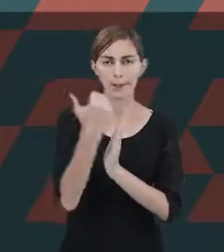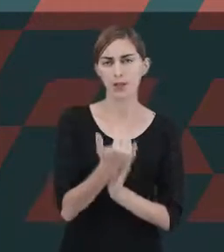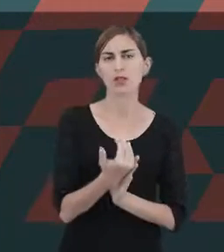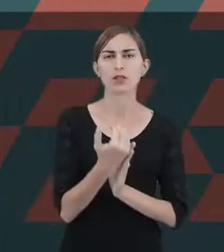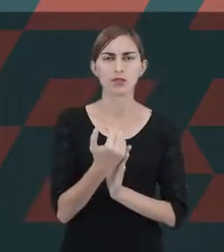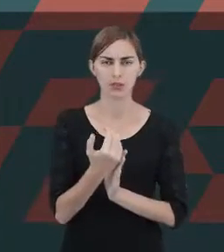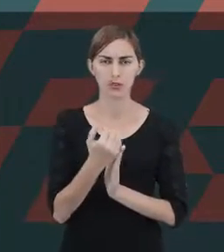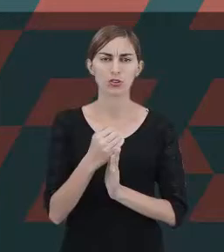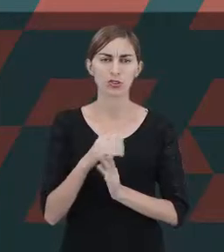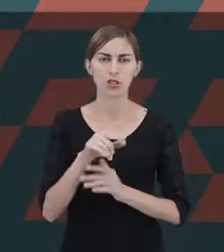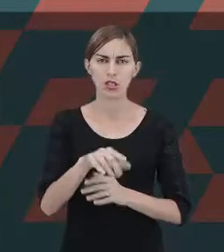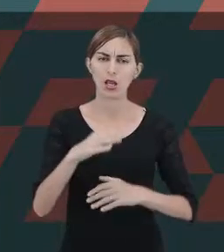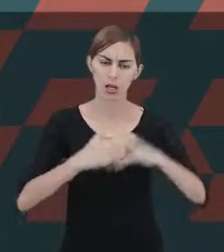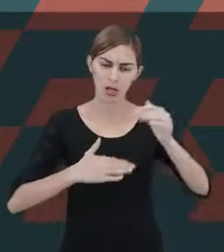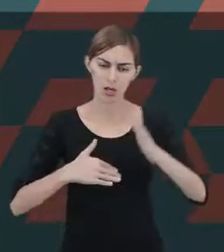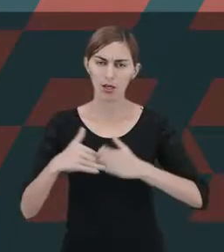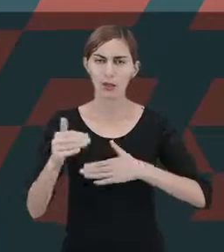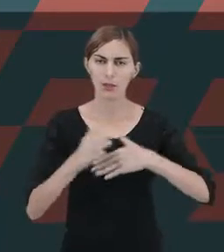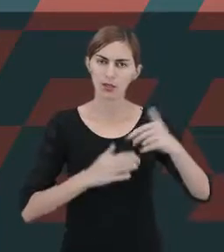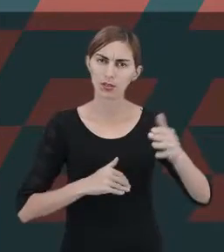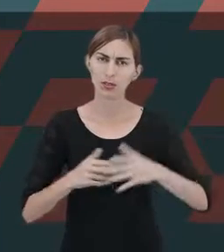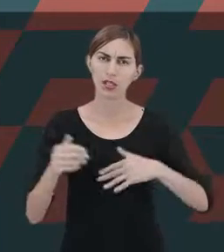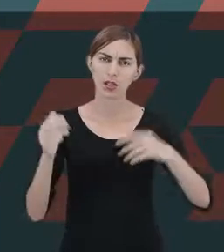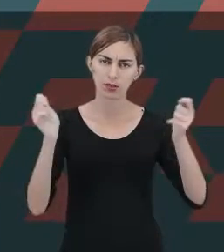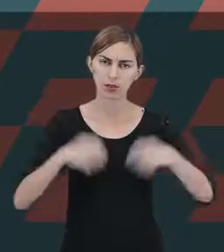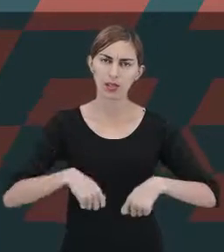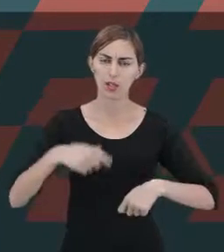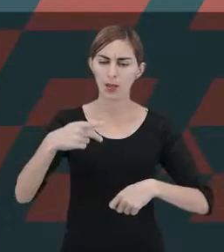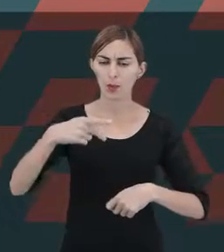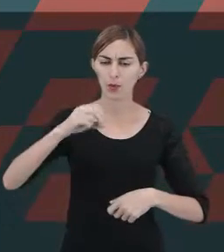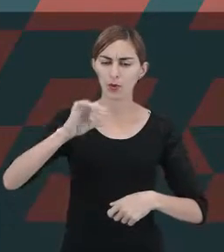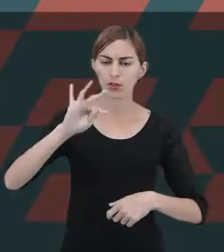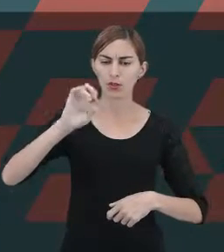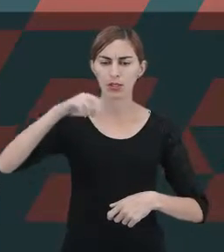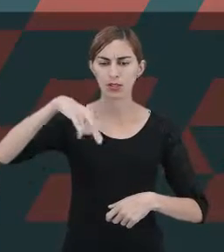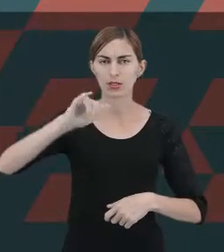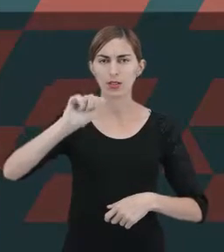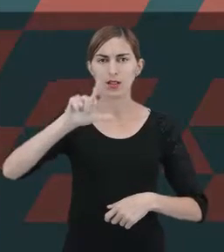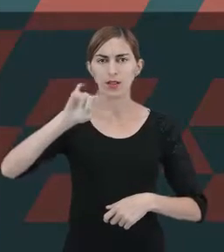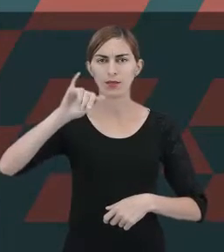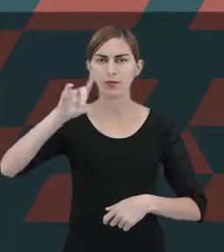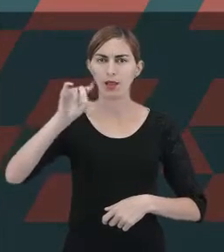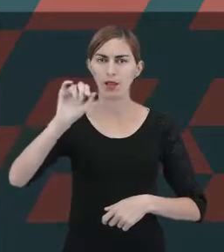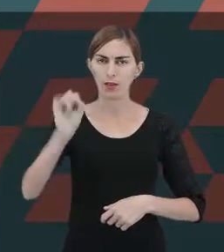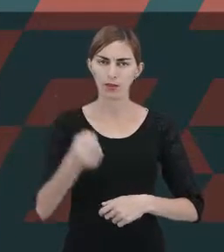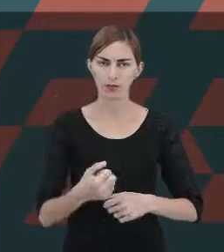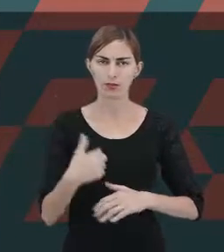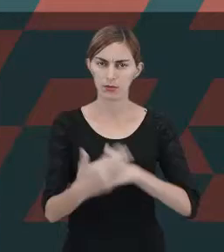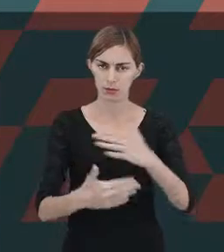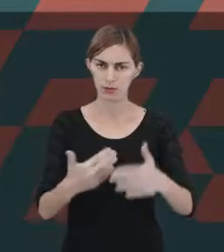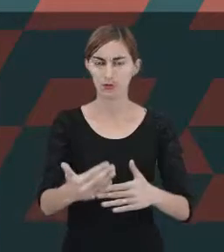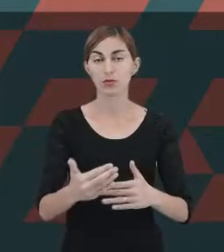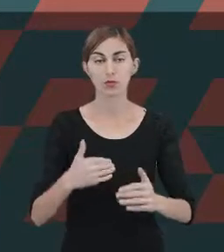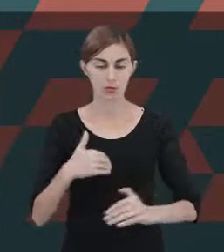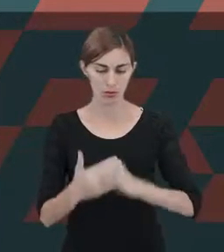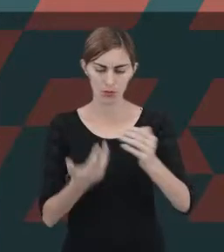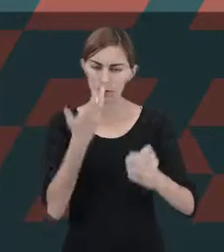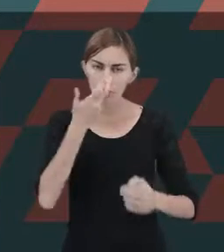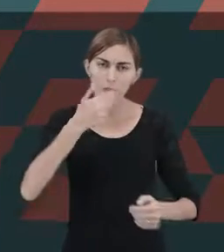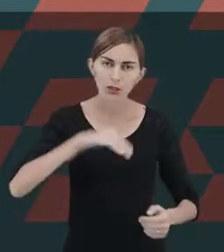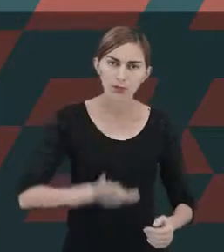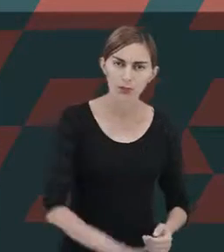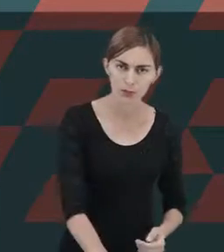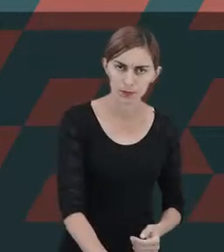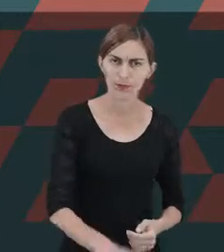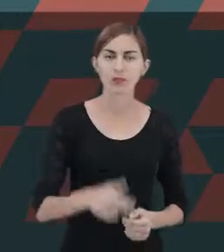as capacidades e potencialidades do desenvolvimento infantil. A princípio, desenvolvimento infantil, ele